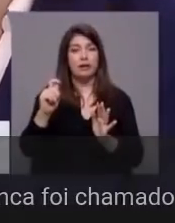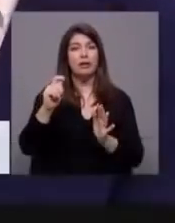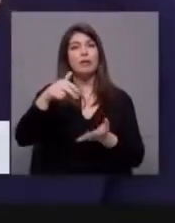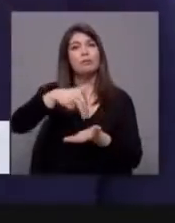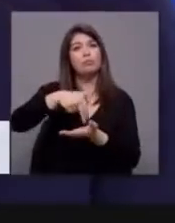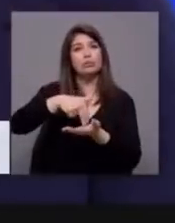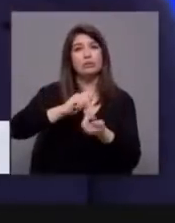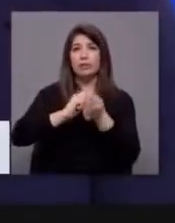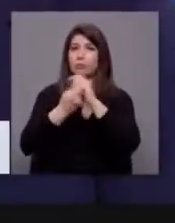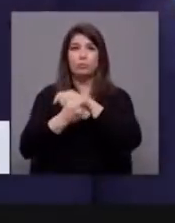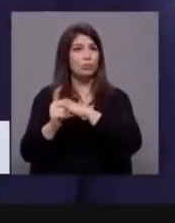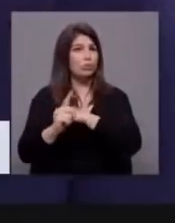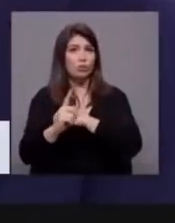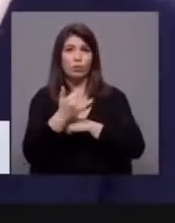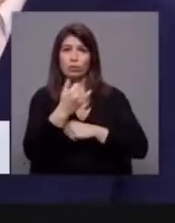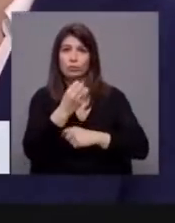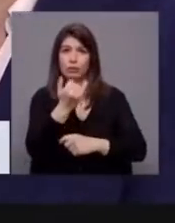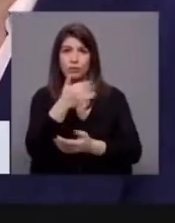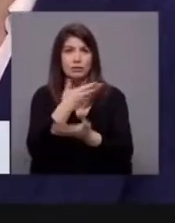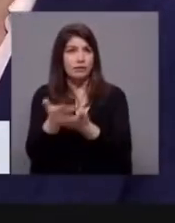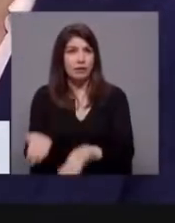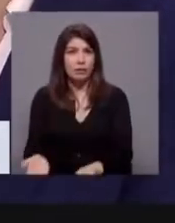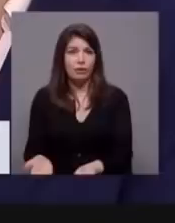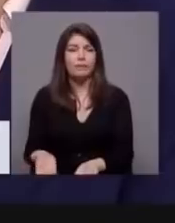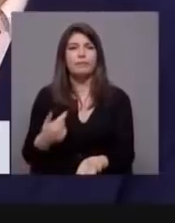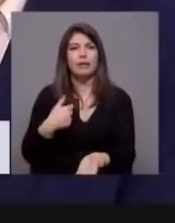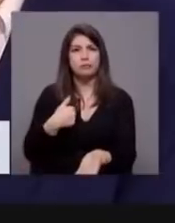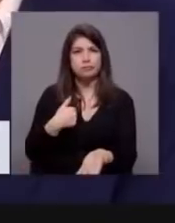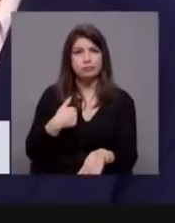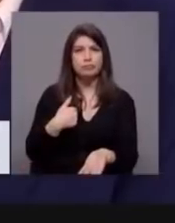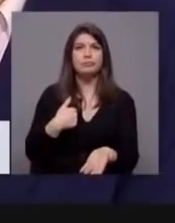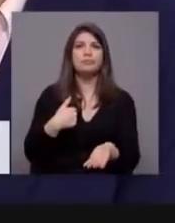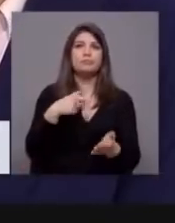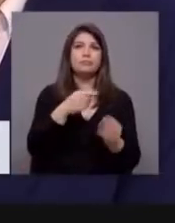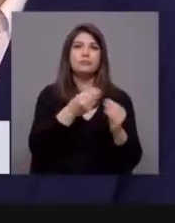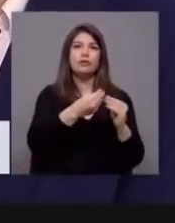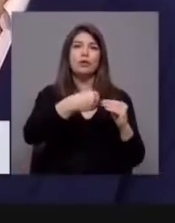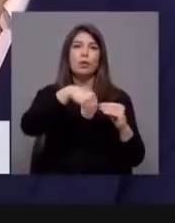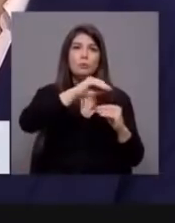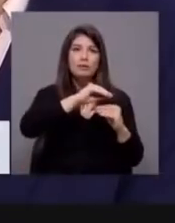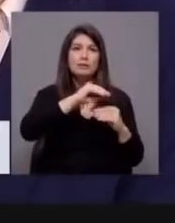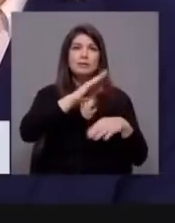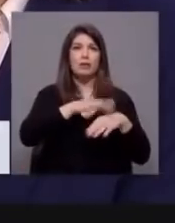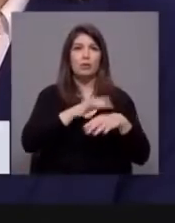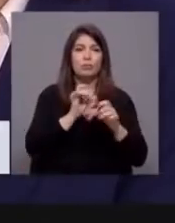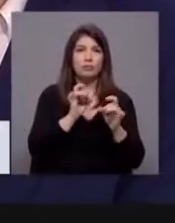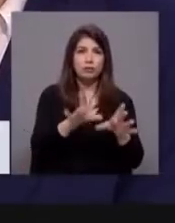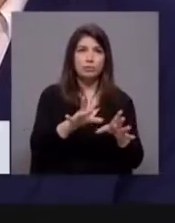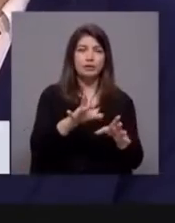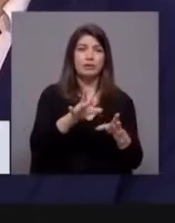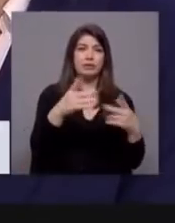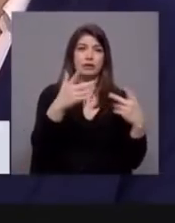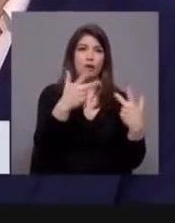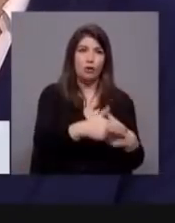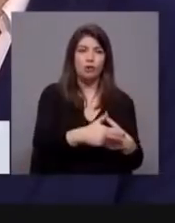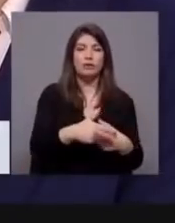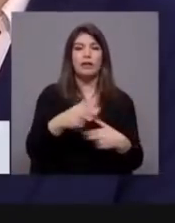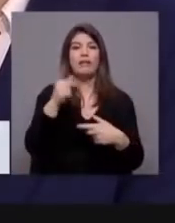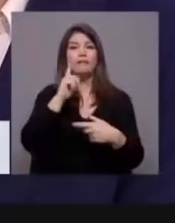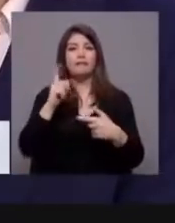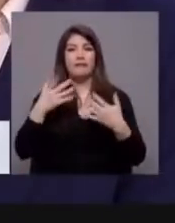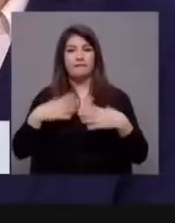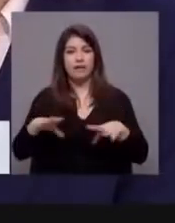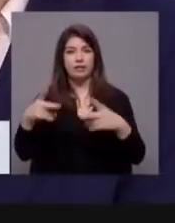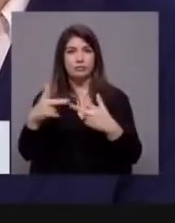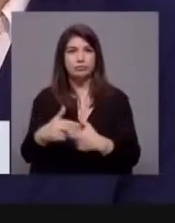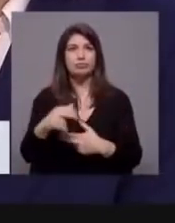2012 para agora. Sempre soubemos que cortar nas compensações por despedimento, cortar nos dias de férias, fragilizar